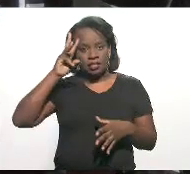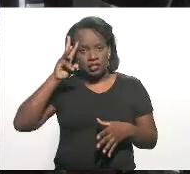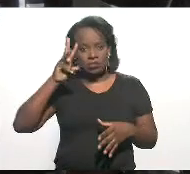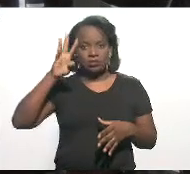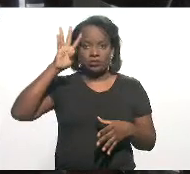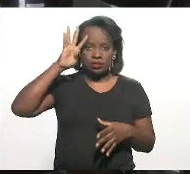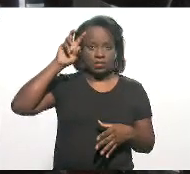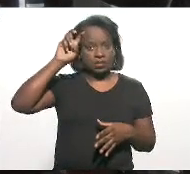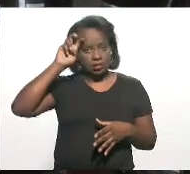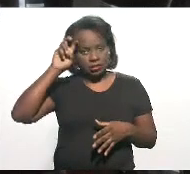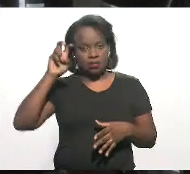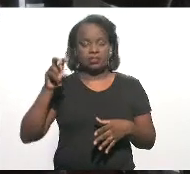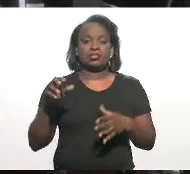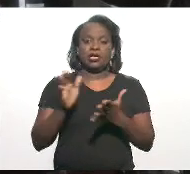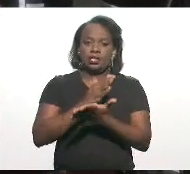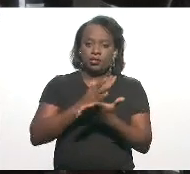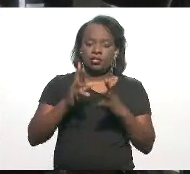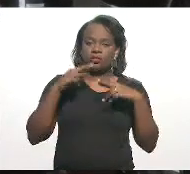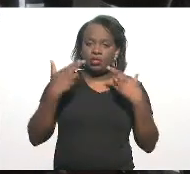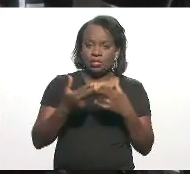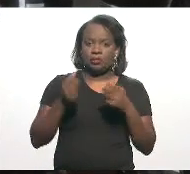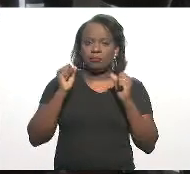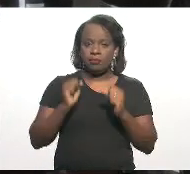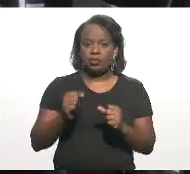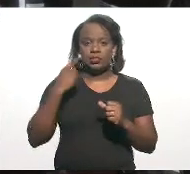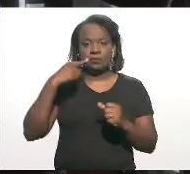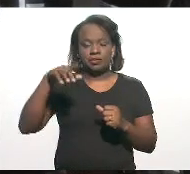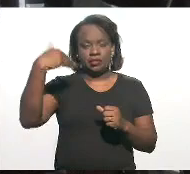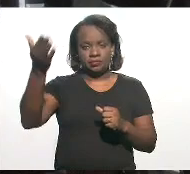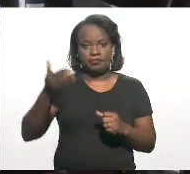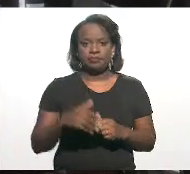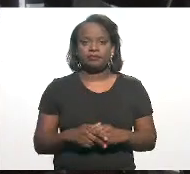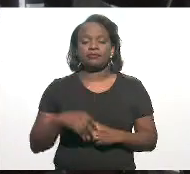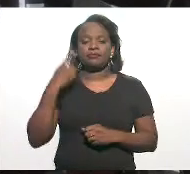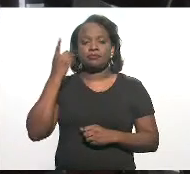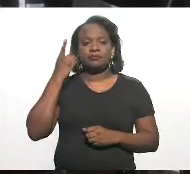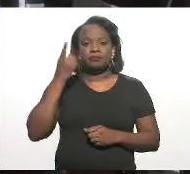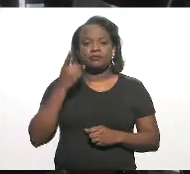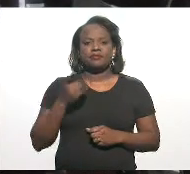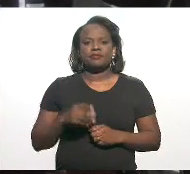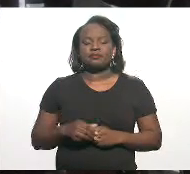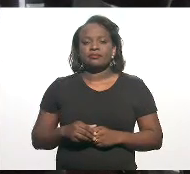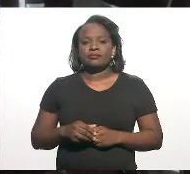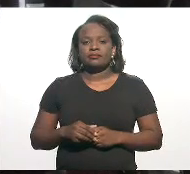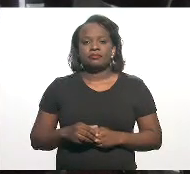quarta e quinta, algumas audiências já para a próxima semana. Deputado...